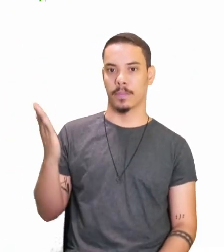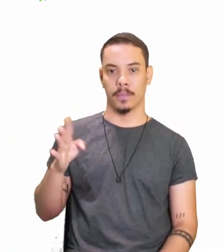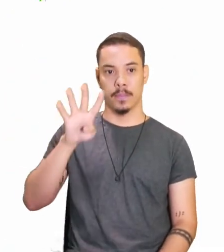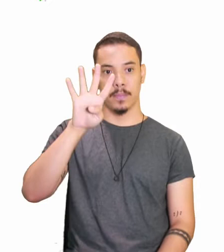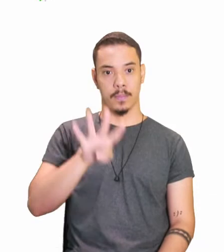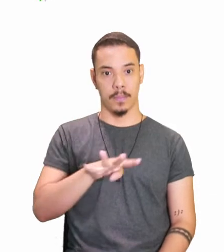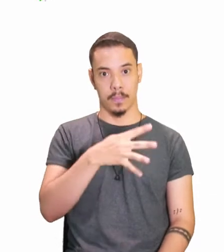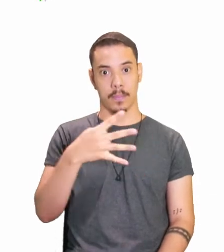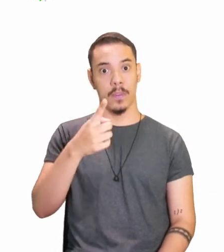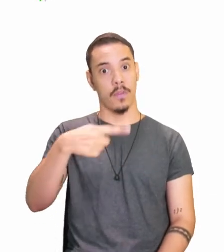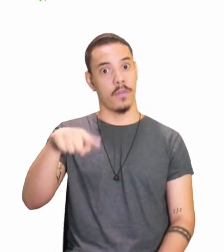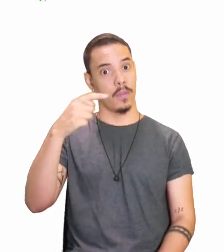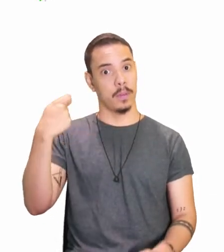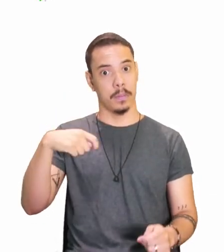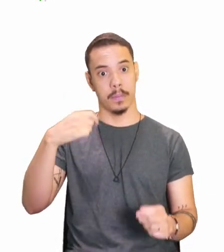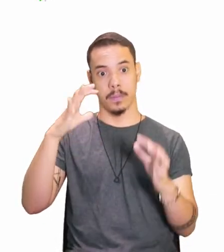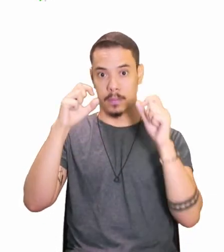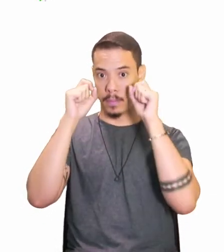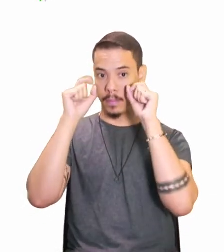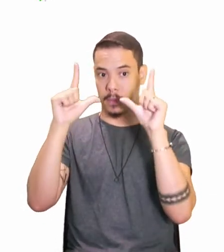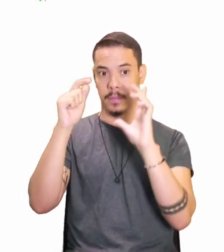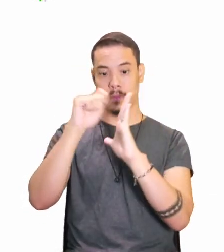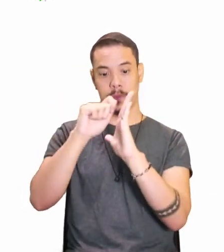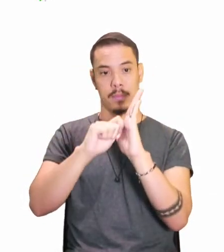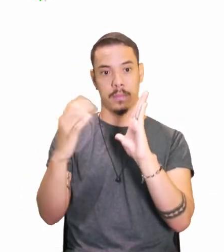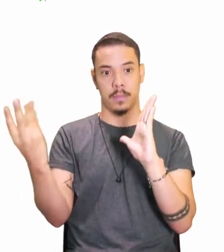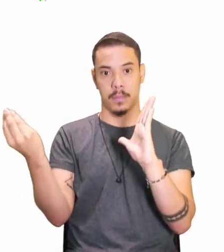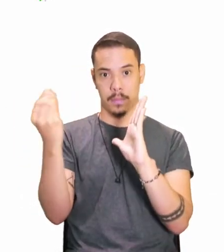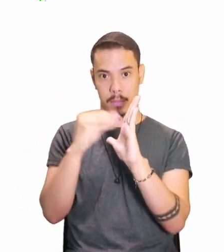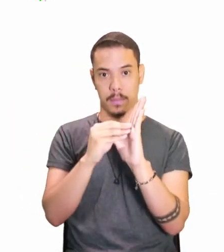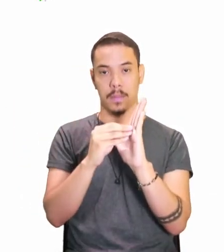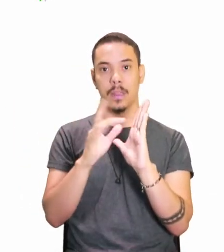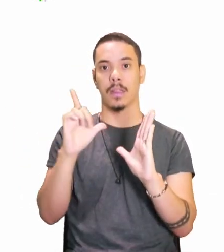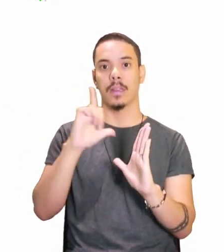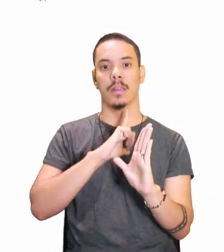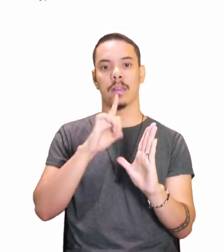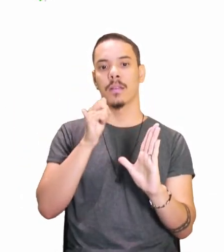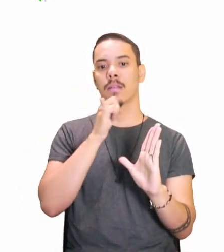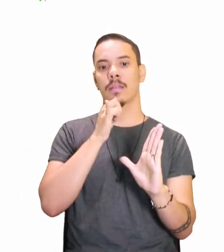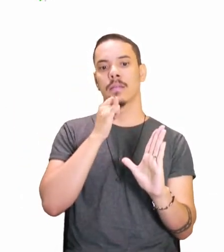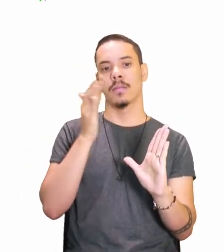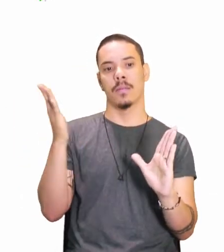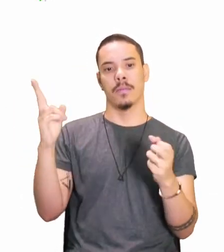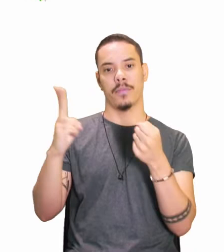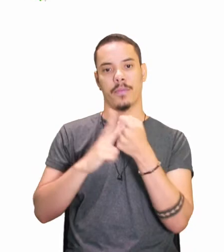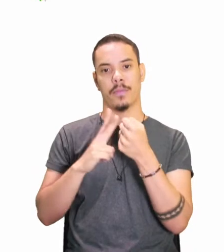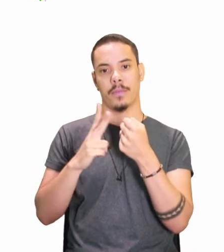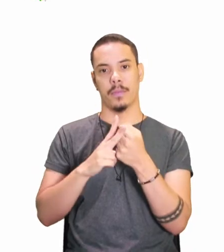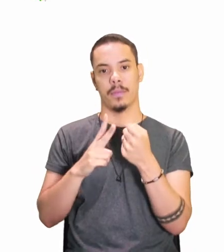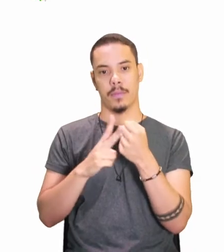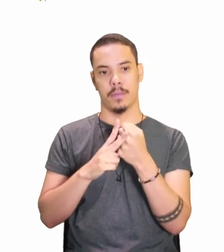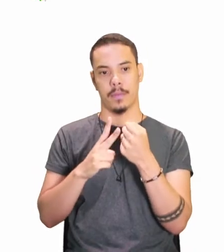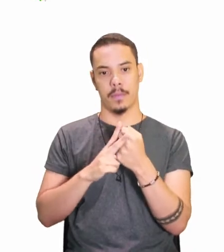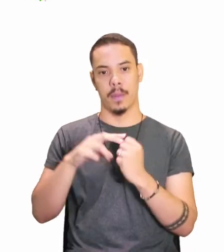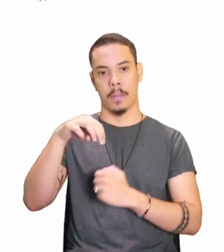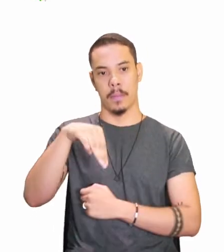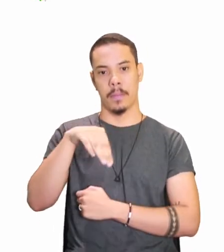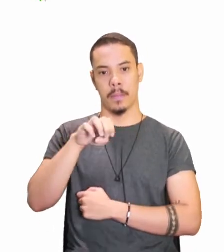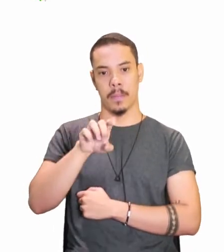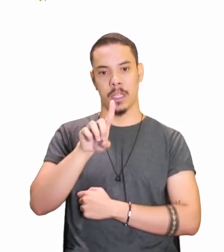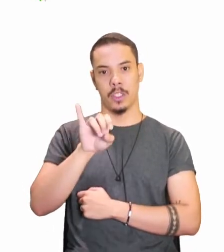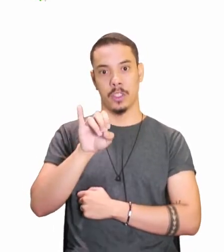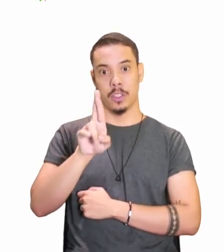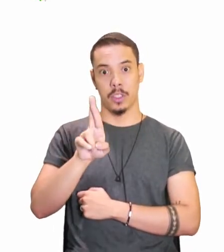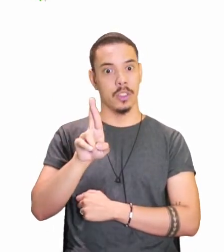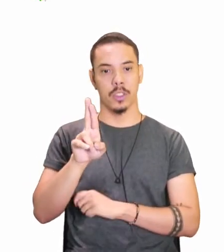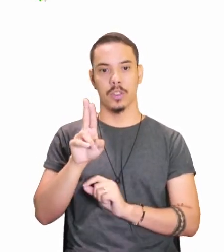seguinte, vão tomando nota. Eu tenho aqui, o verbo medir. De cara,